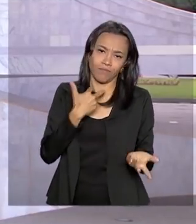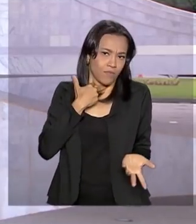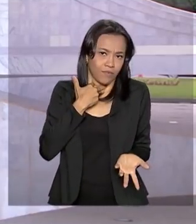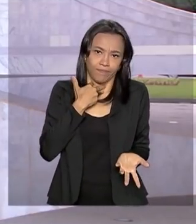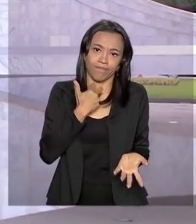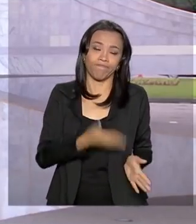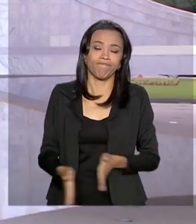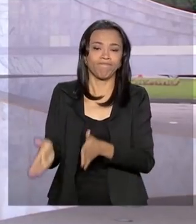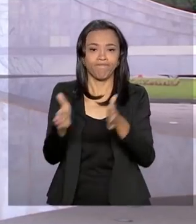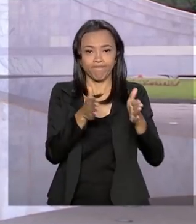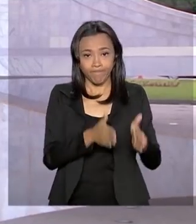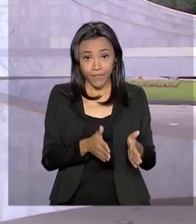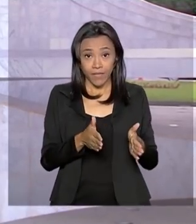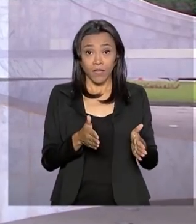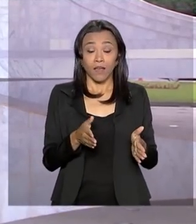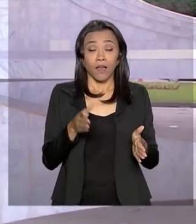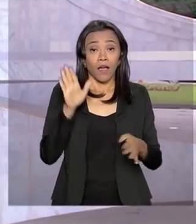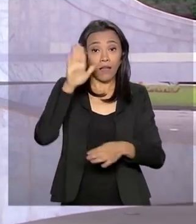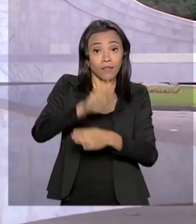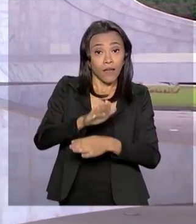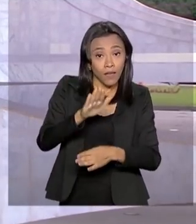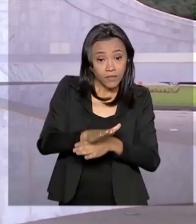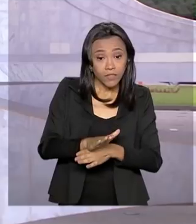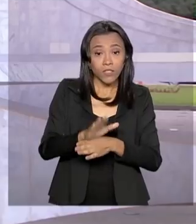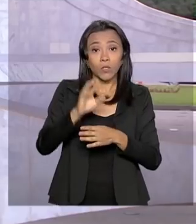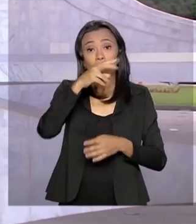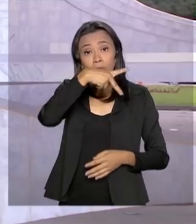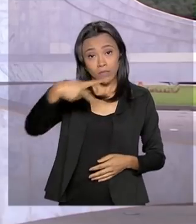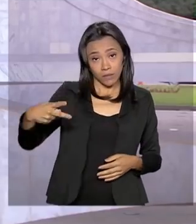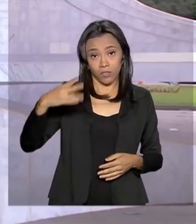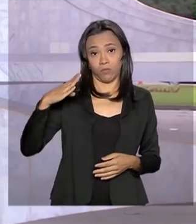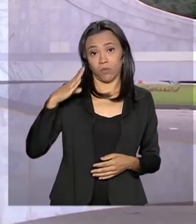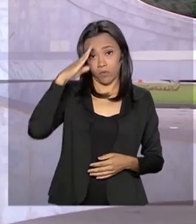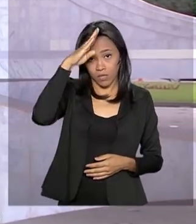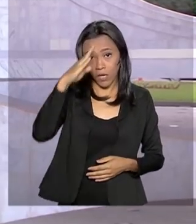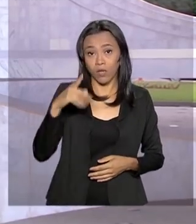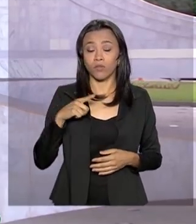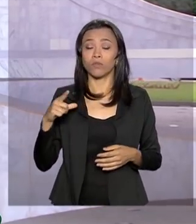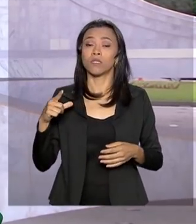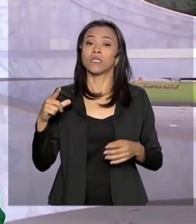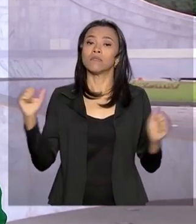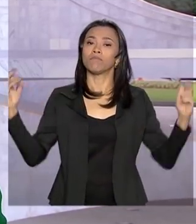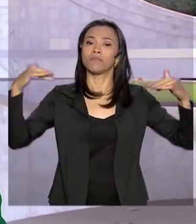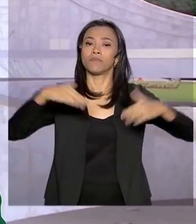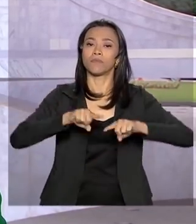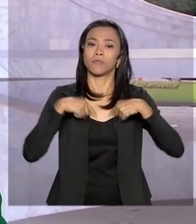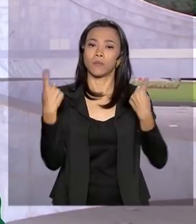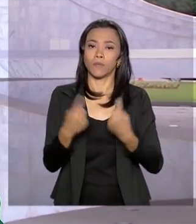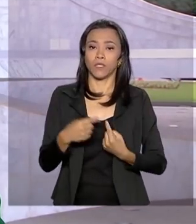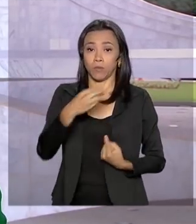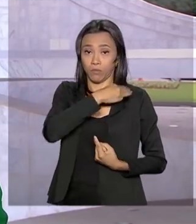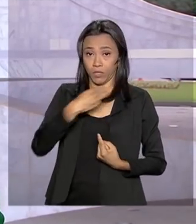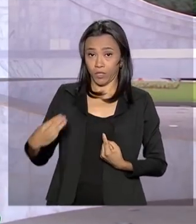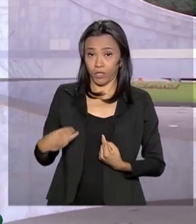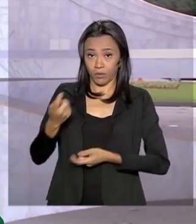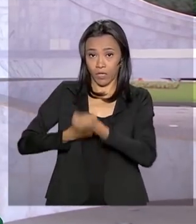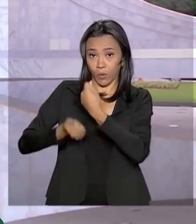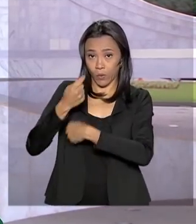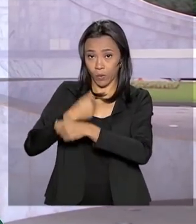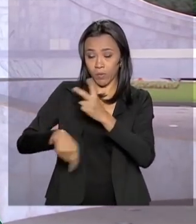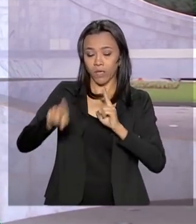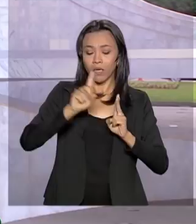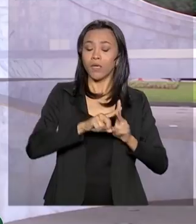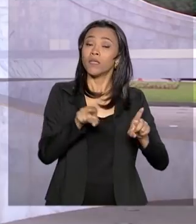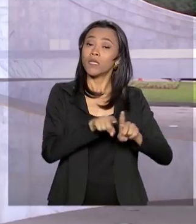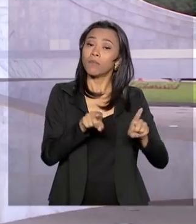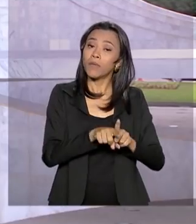E já na parte da tarde, o presidente Jair Bolsonaro se reuniu com os ministros da Economia, Paulo Guedes, e de Minas